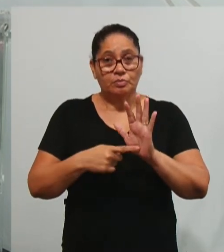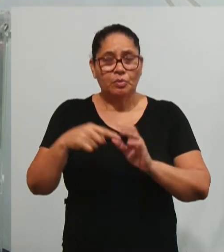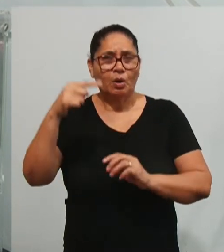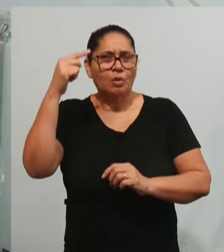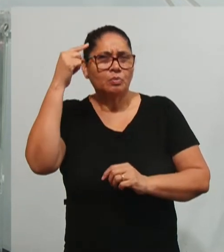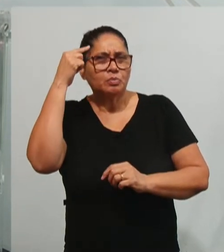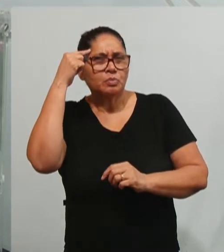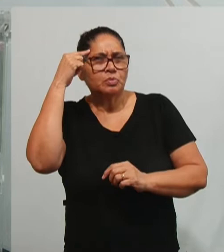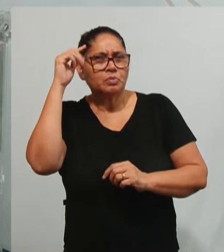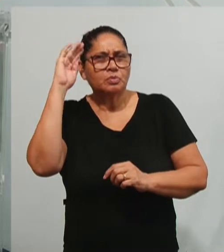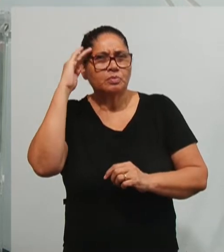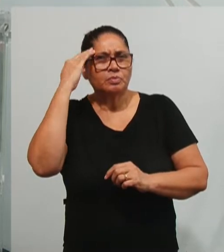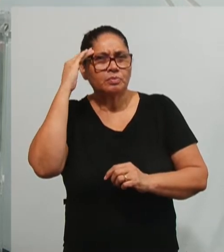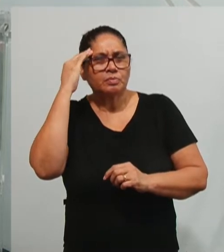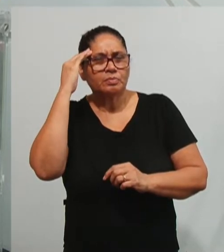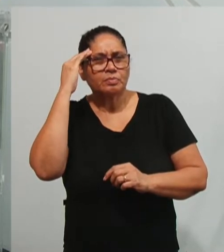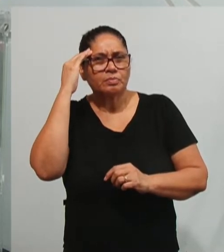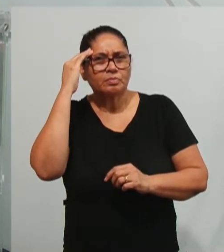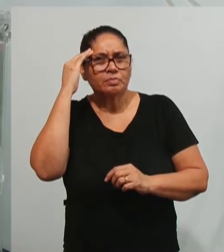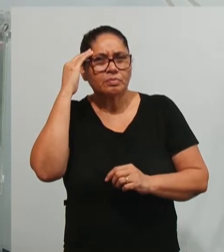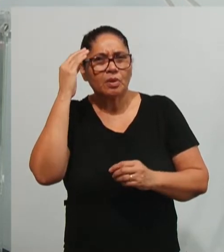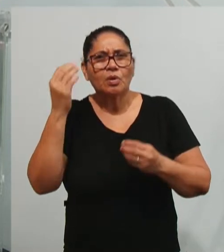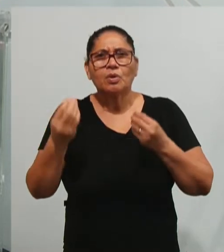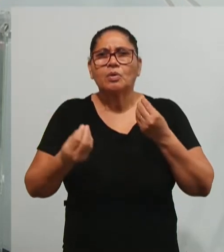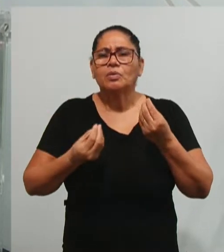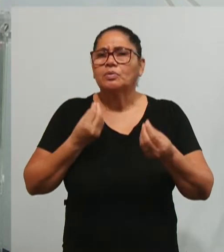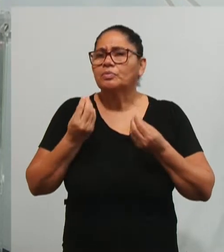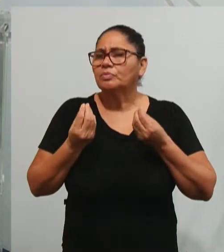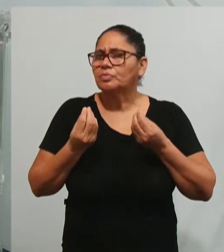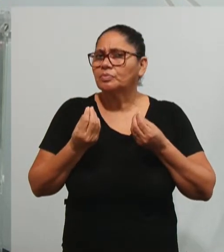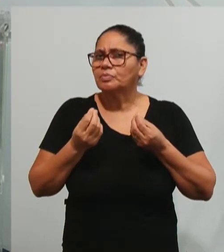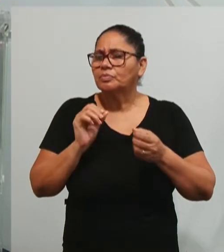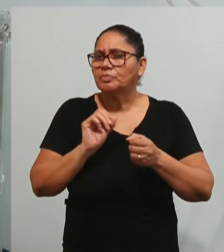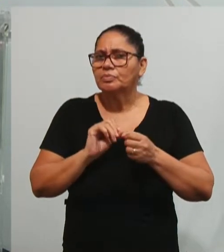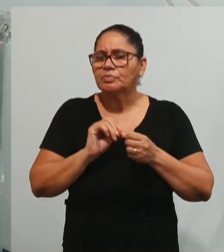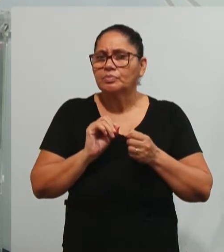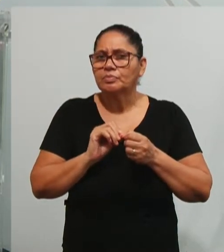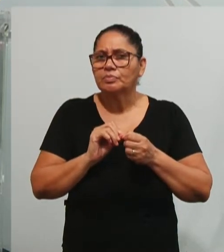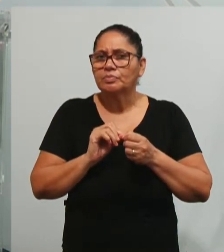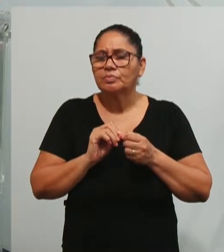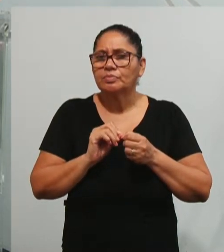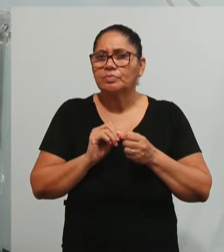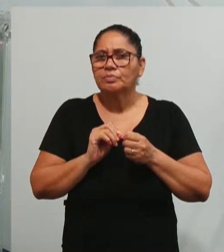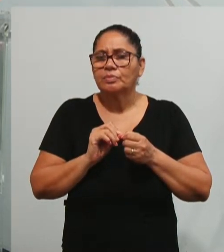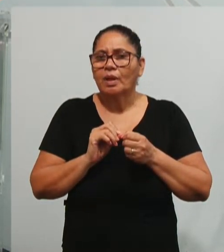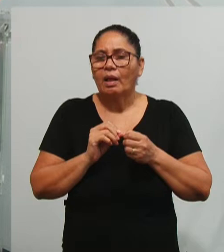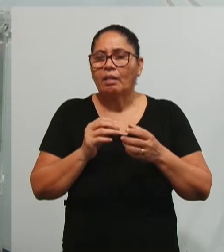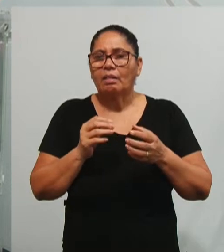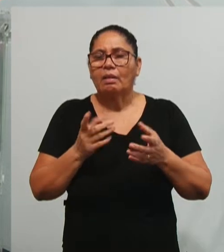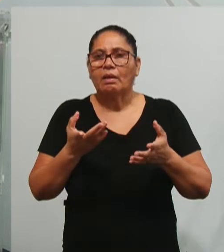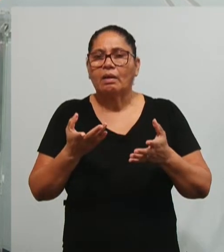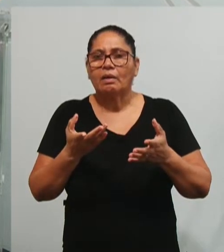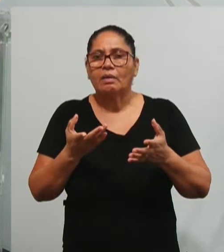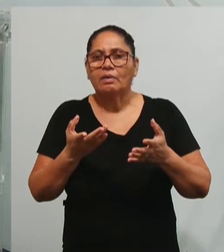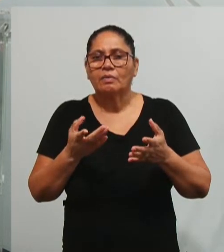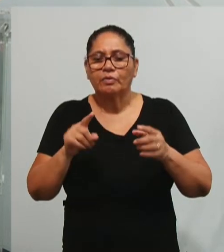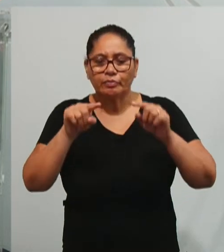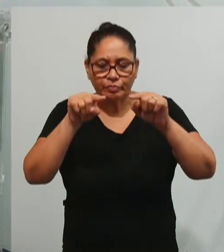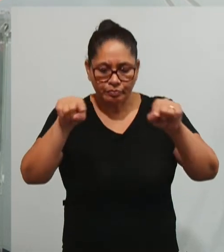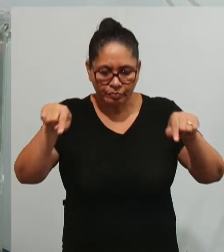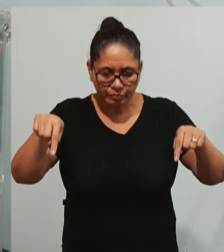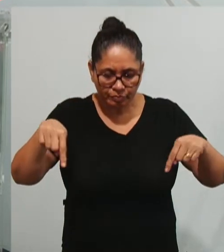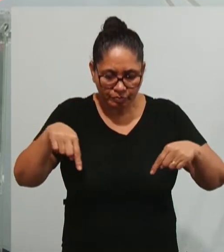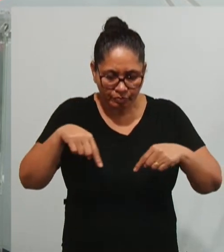para entendermos a dimensão de a gente correr-se esse risco de estar encaixotando